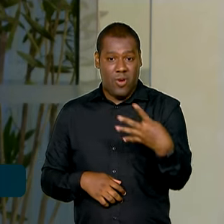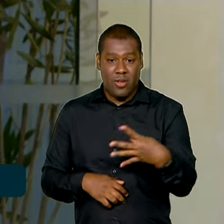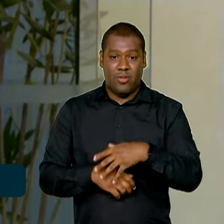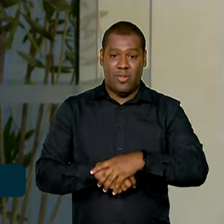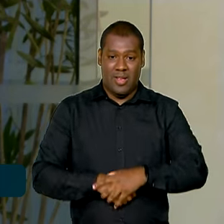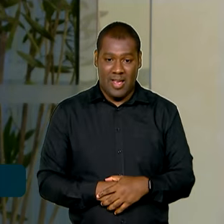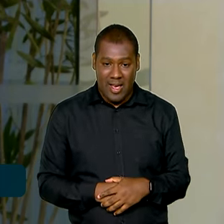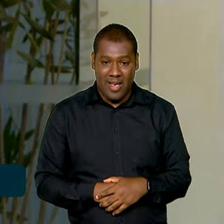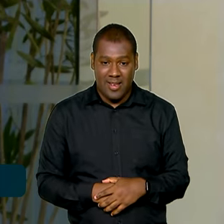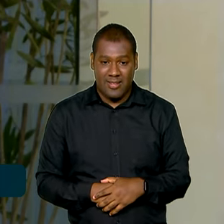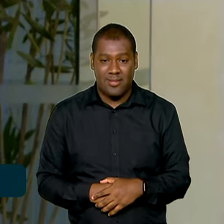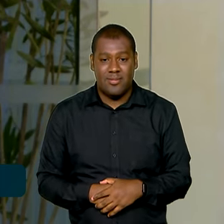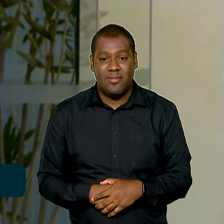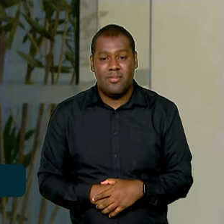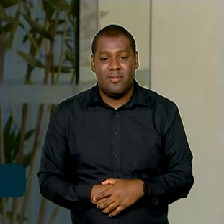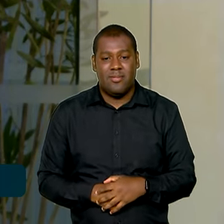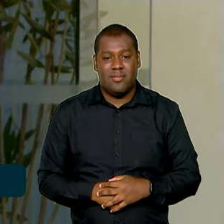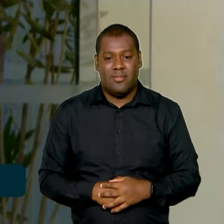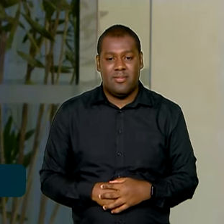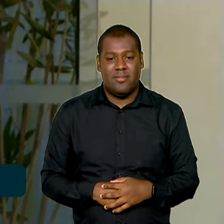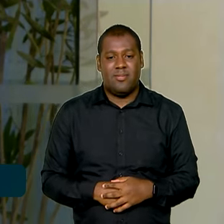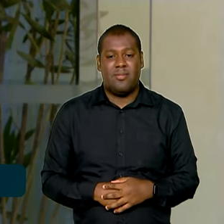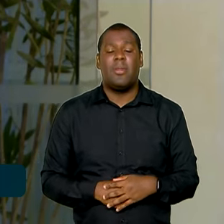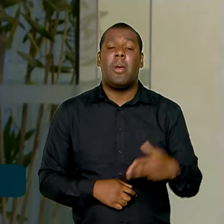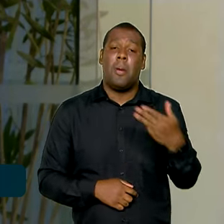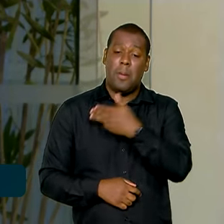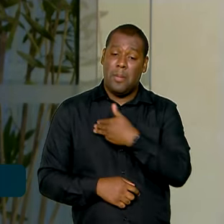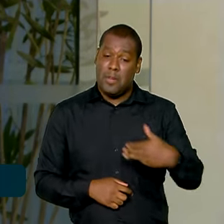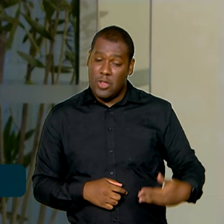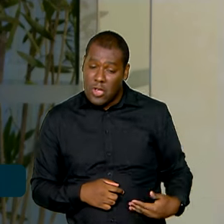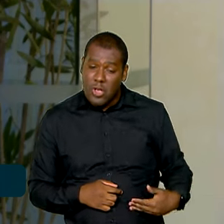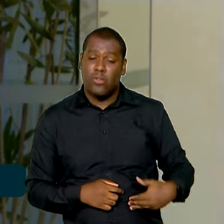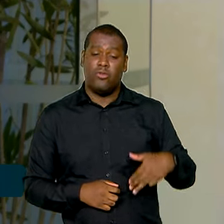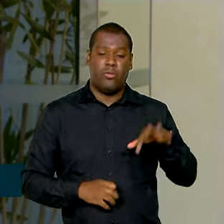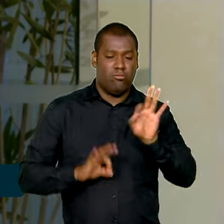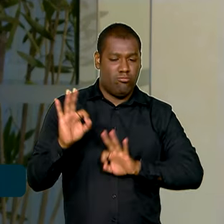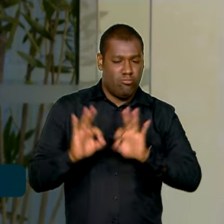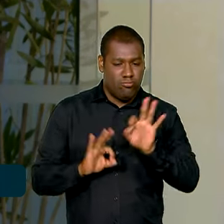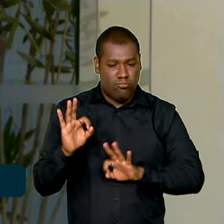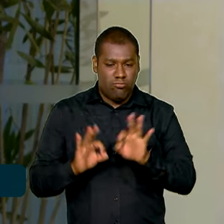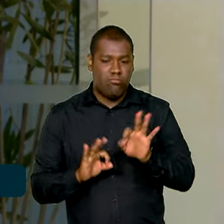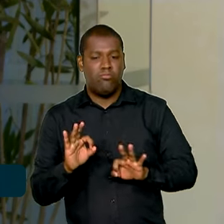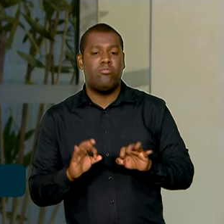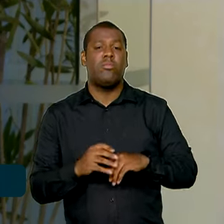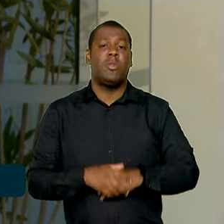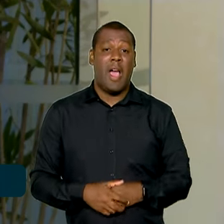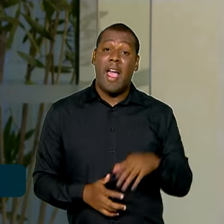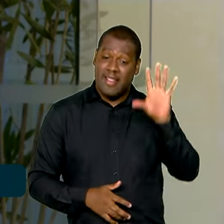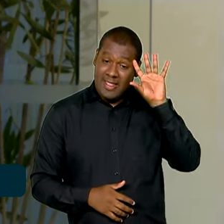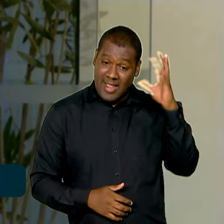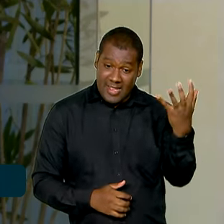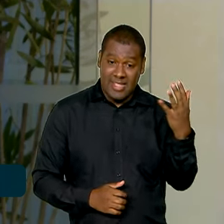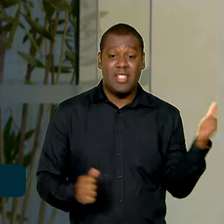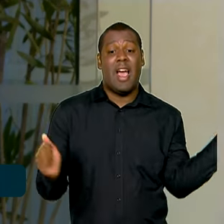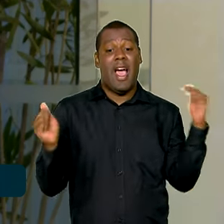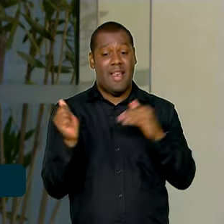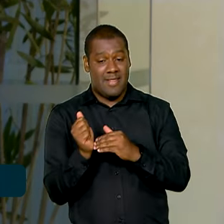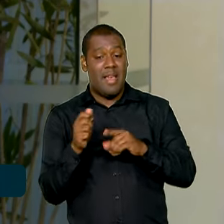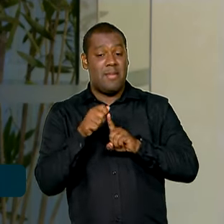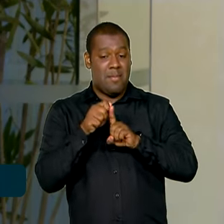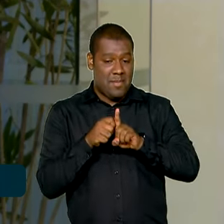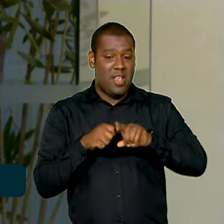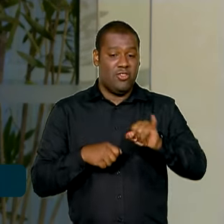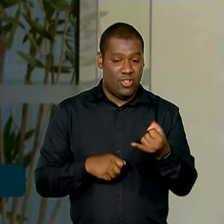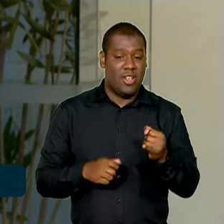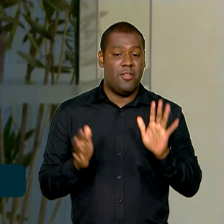de pagar imposto novamente. Como a gente disse aqui, o ministro está fazendo os cálculos, deve definir isso até o final do mês, que já é a semana que vem. E